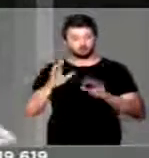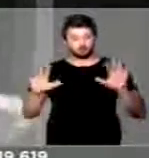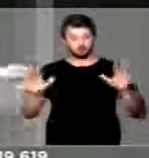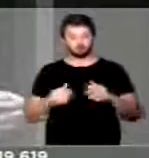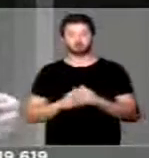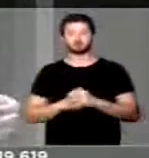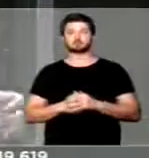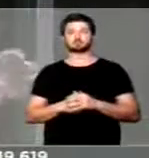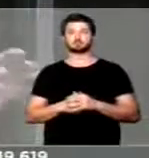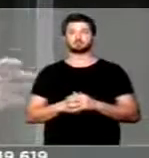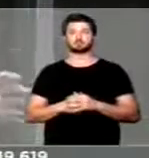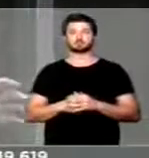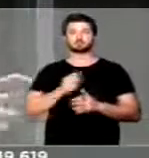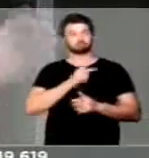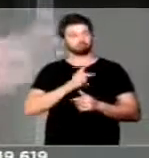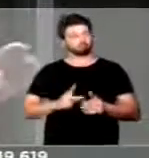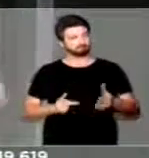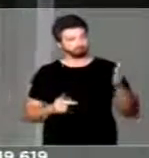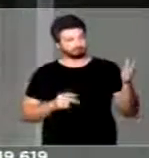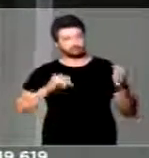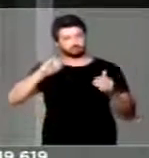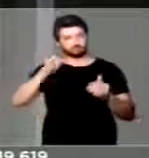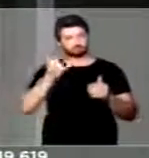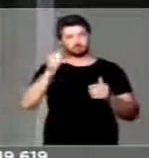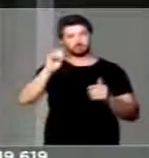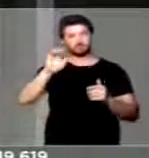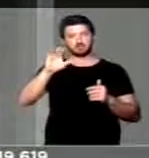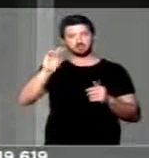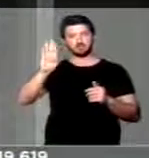Deputados, deputadas, presidente, Diácono